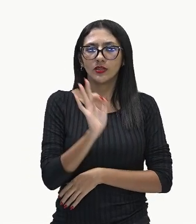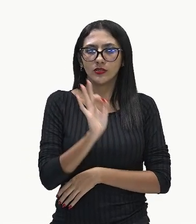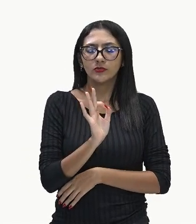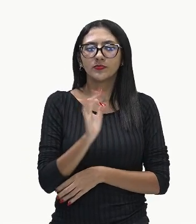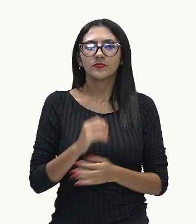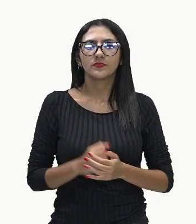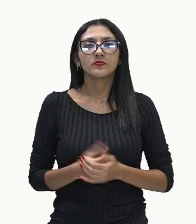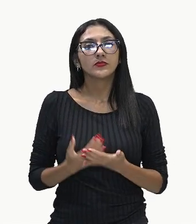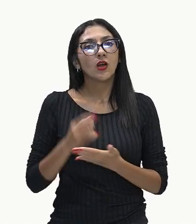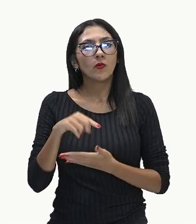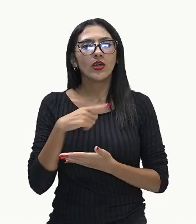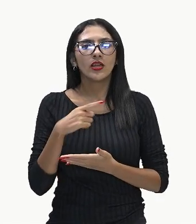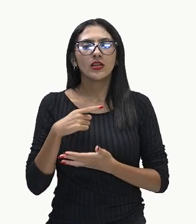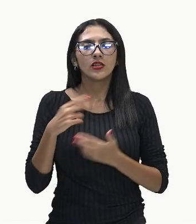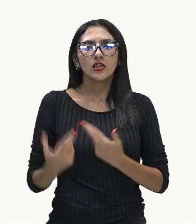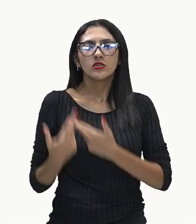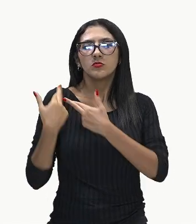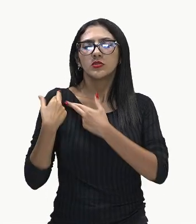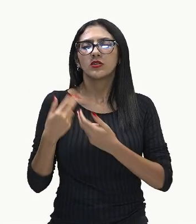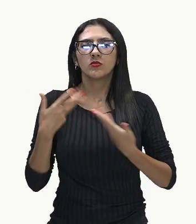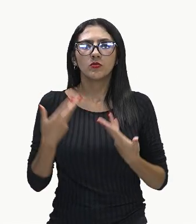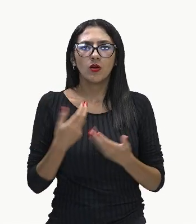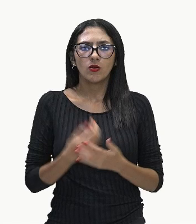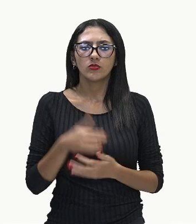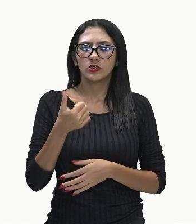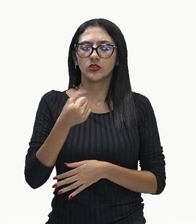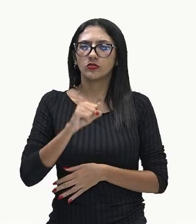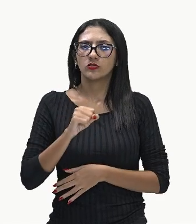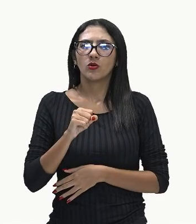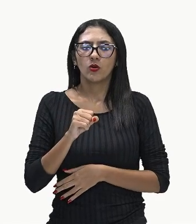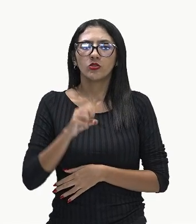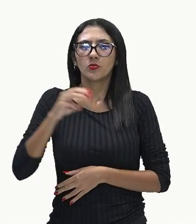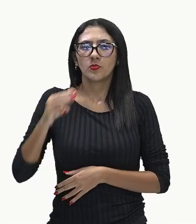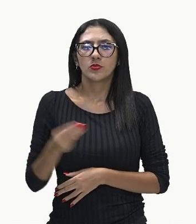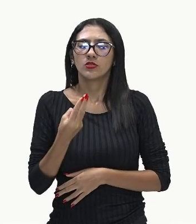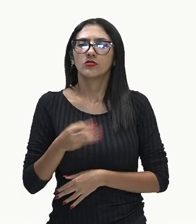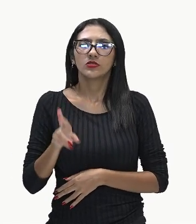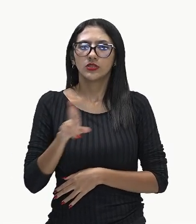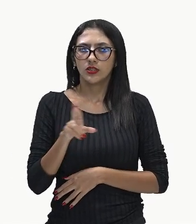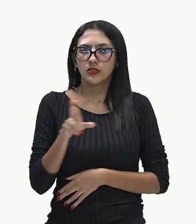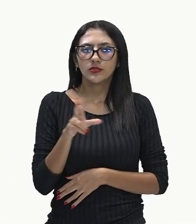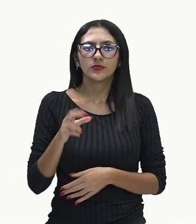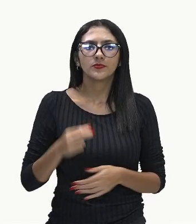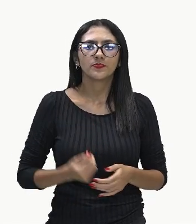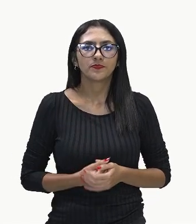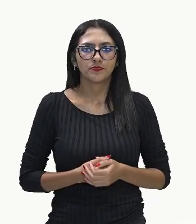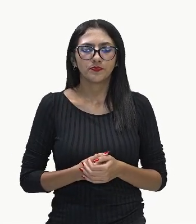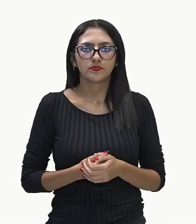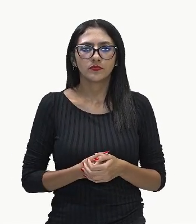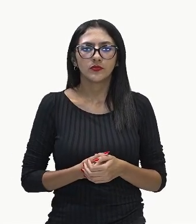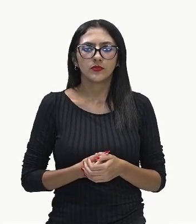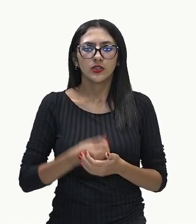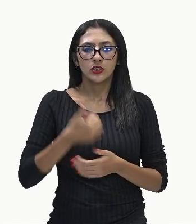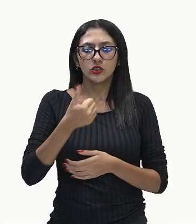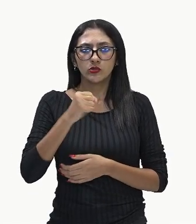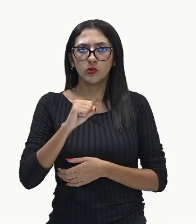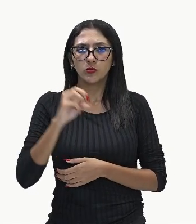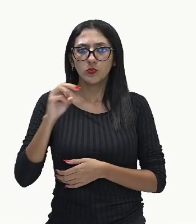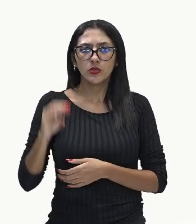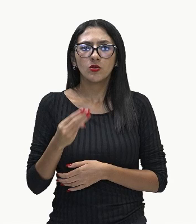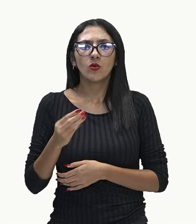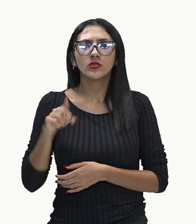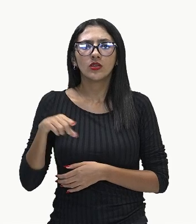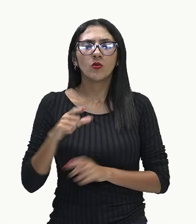responsável por 18 milhões de reais, pois 18 milhões vai ser 20